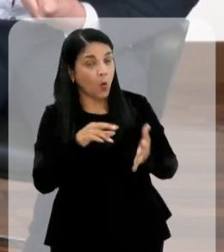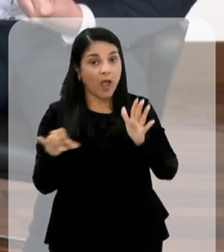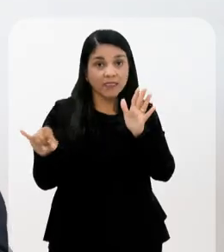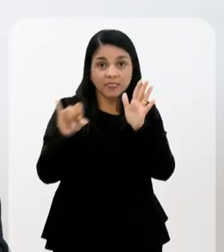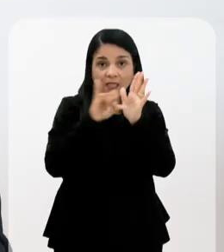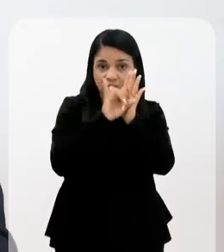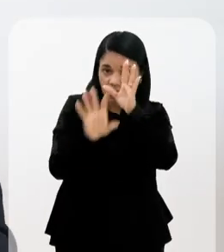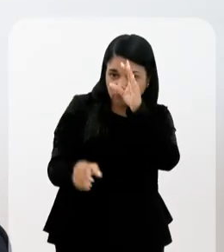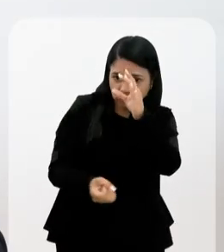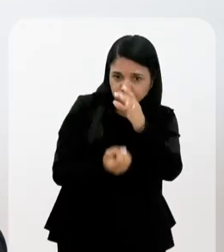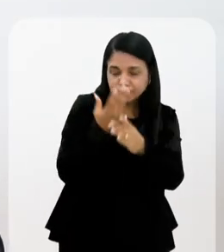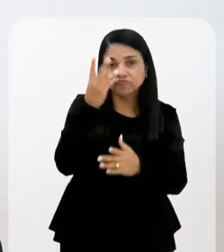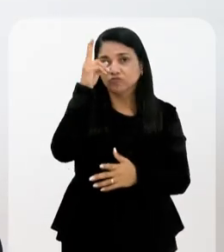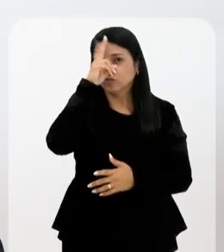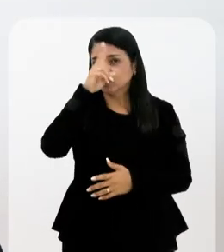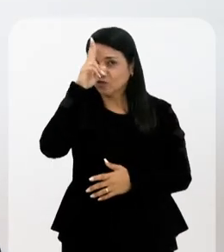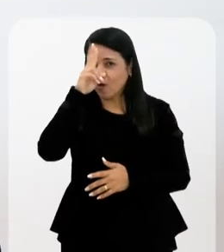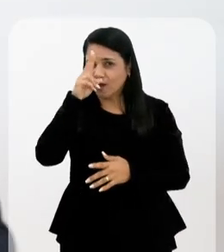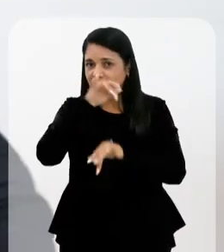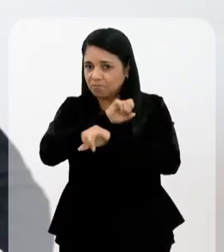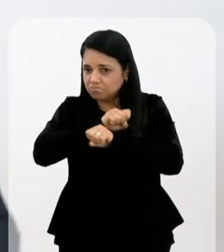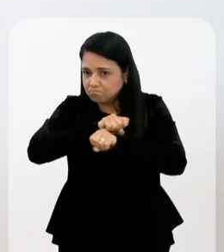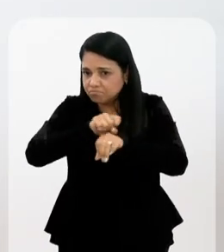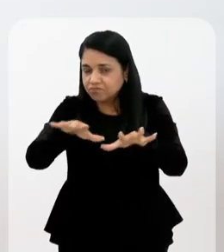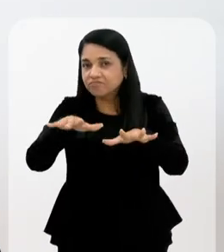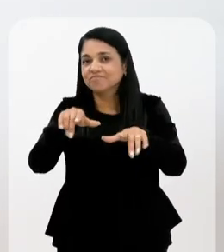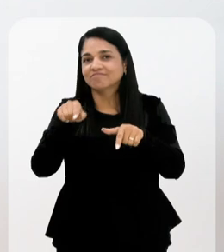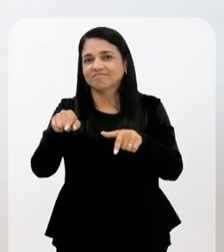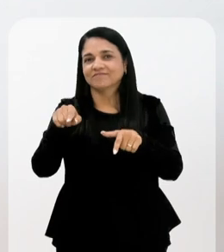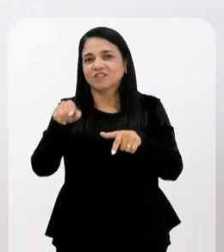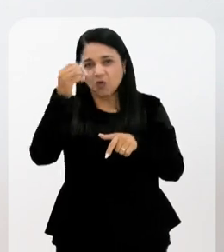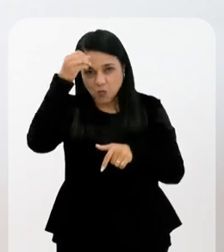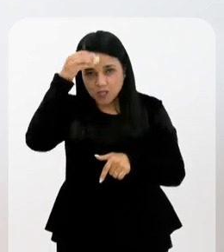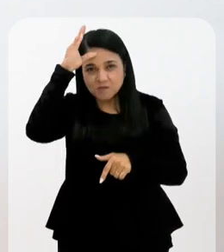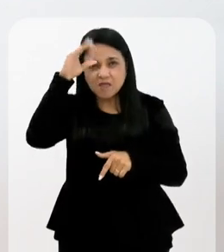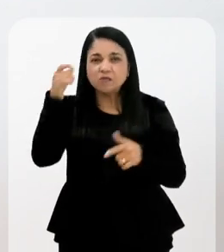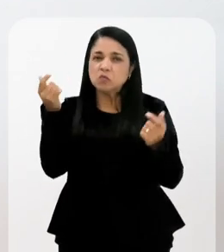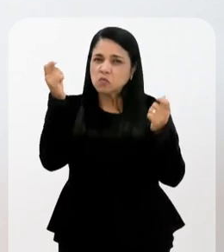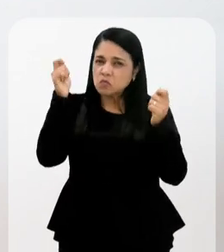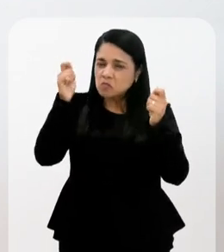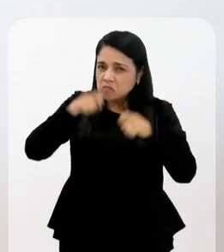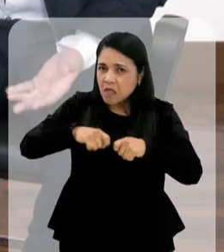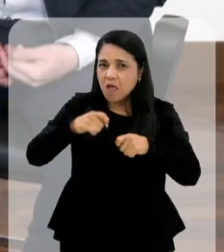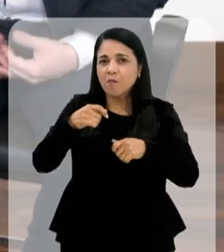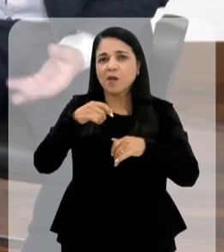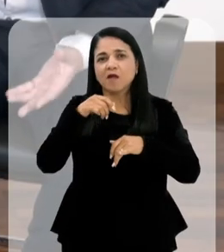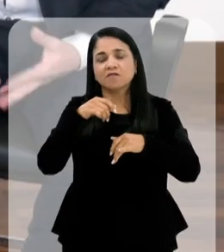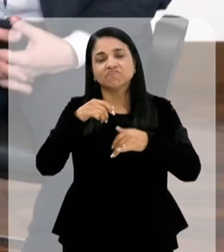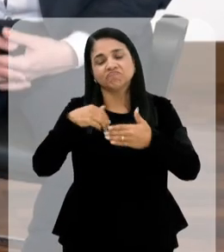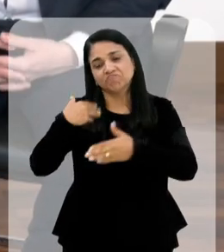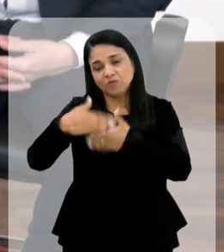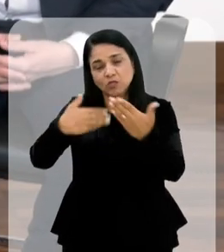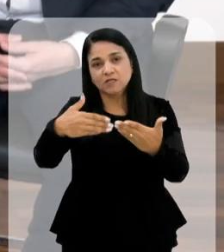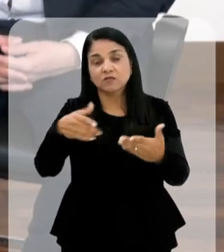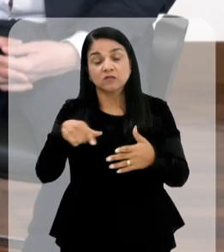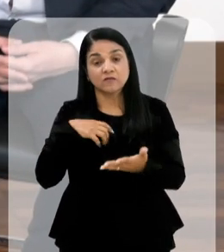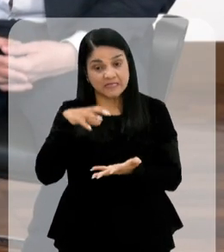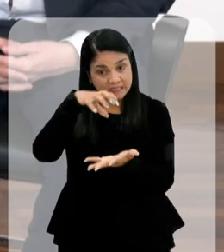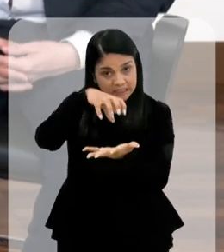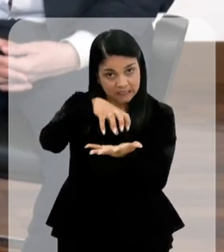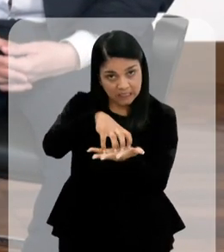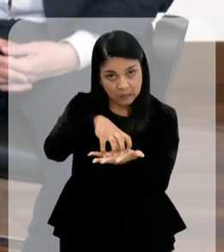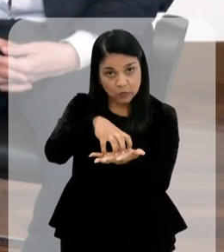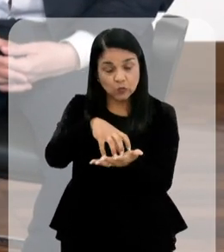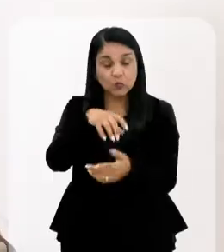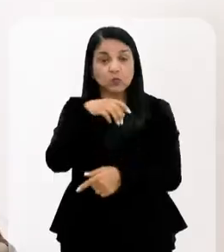cria essa identidade histórica, eu acho que a gente consegue falar de tudo, de todo Sim, se você vier para o centro do